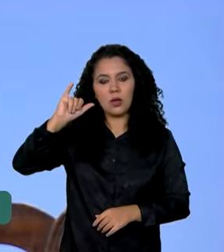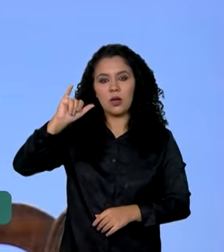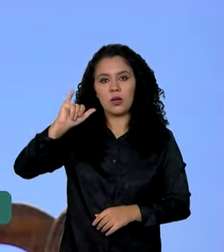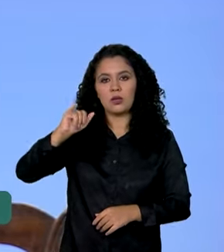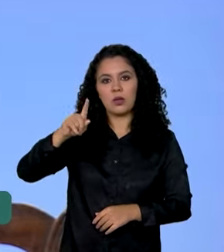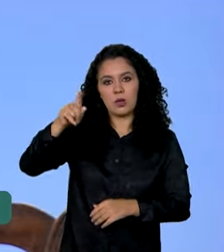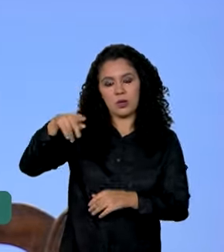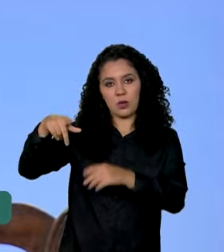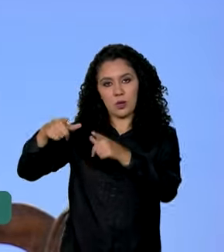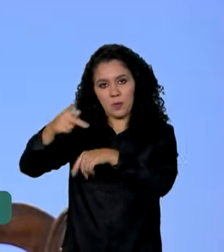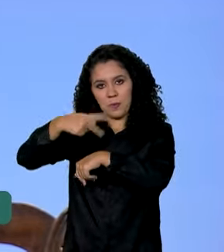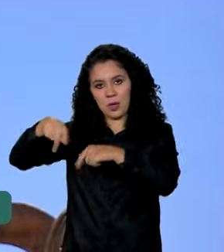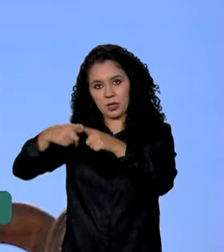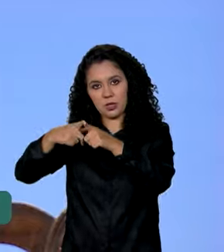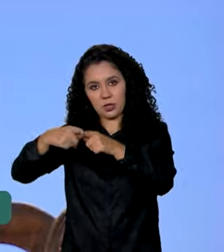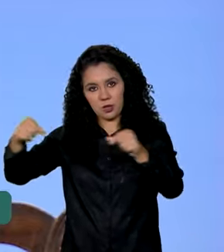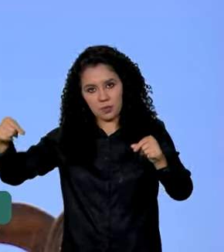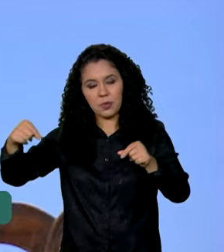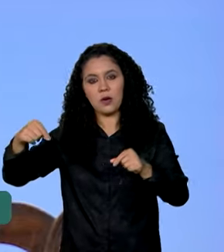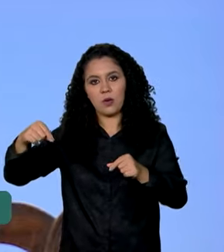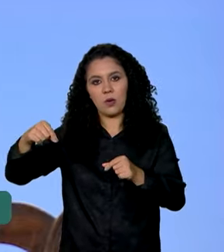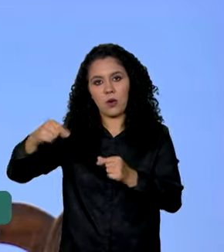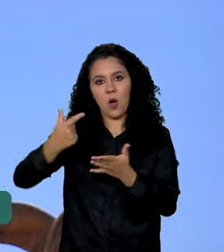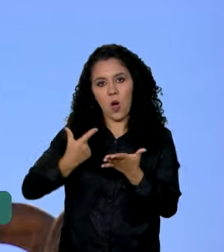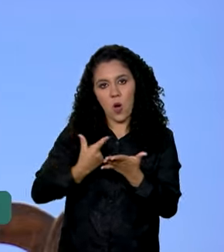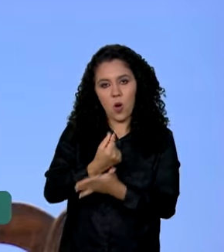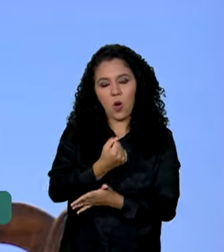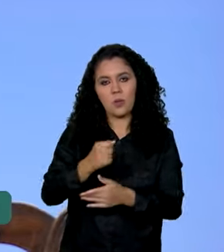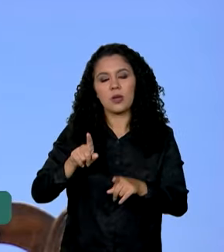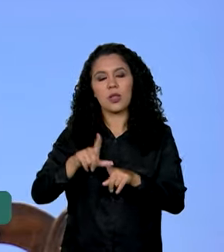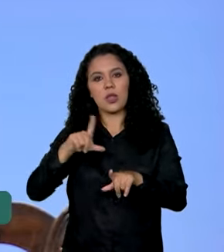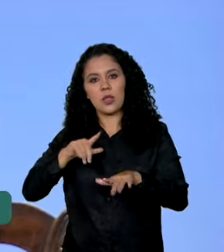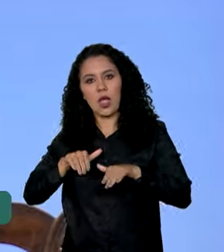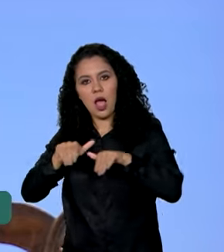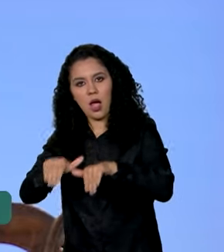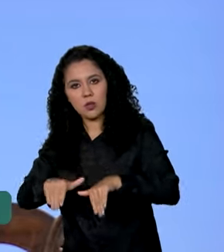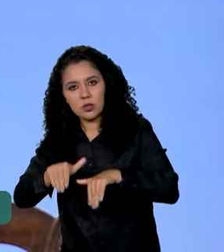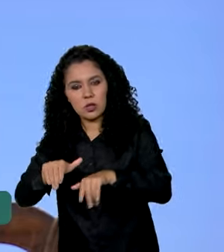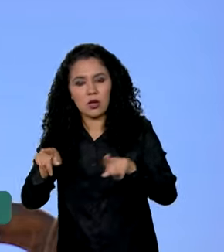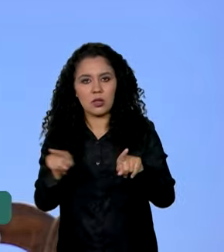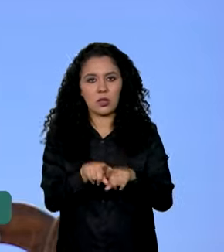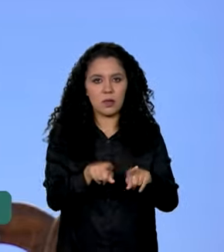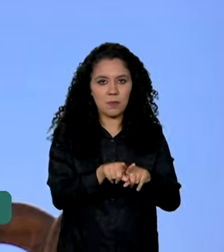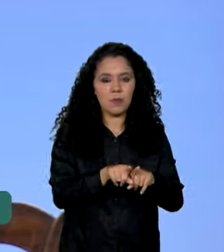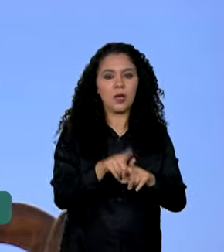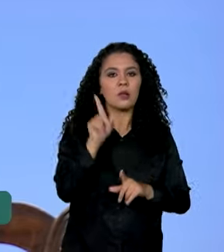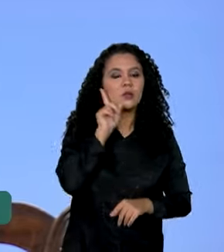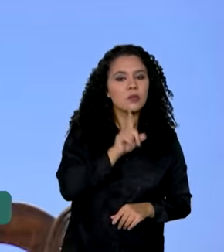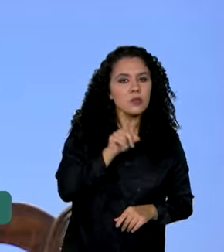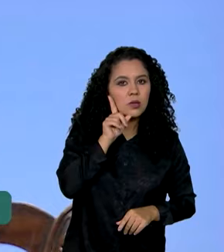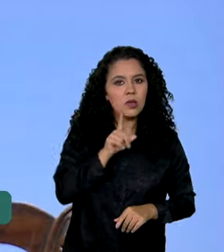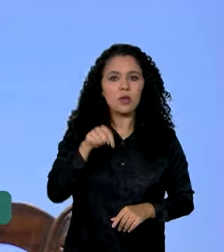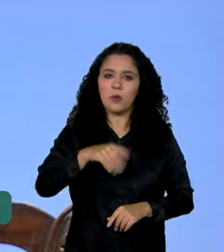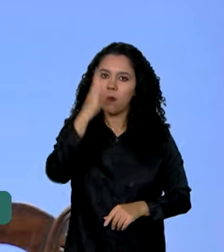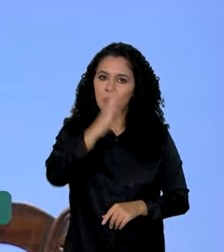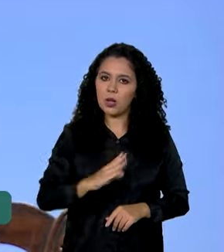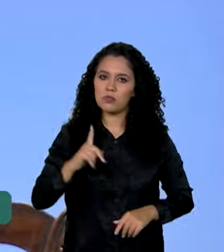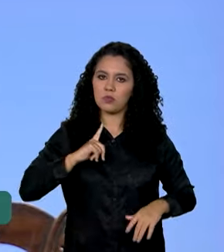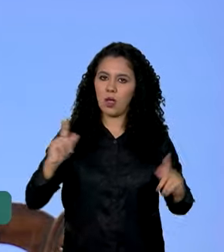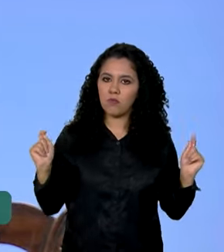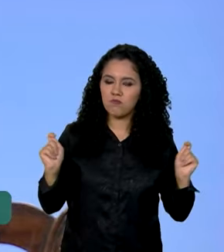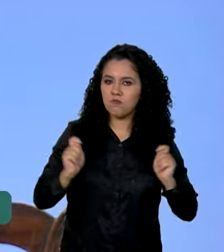vem de dois fornecedores, Austrália e Estados Unidos. E o Brasil, com sua competência, sua